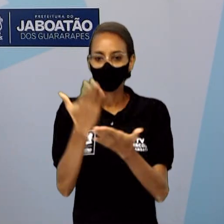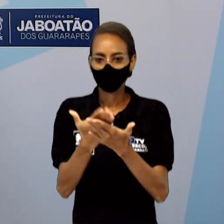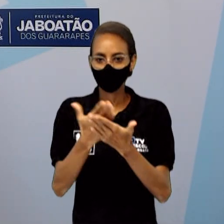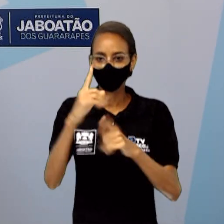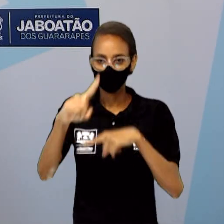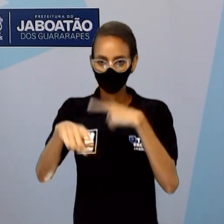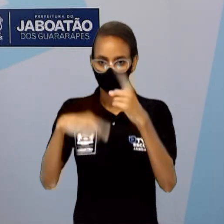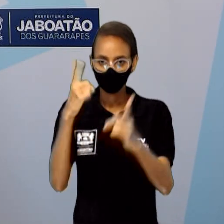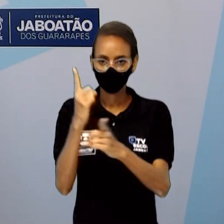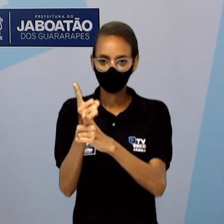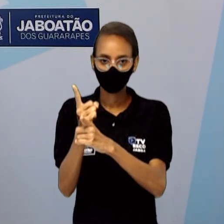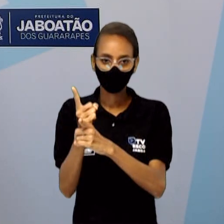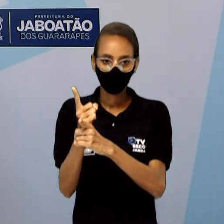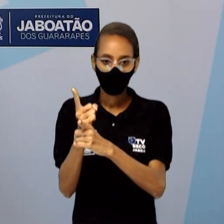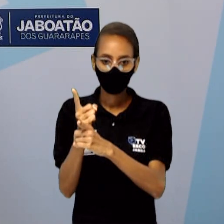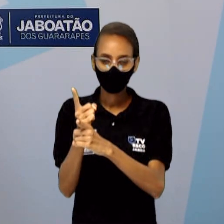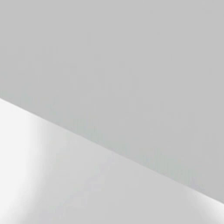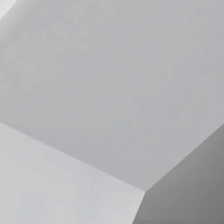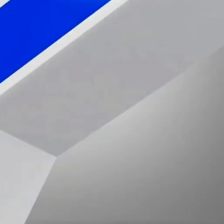até a próxima aula.